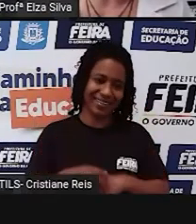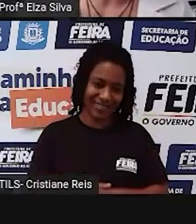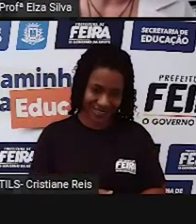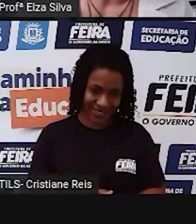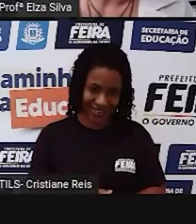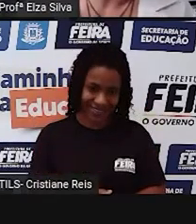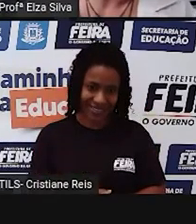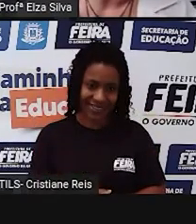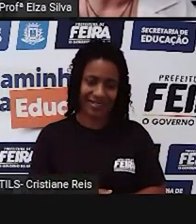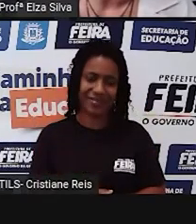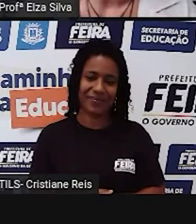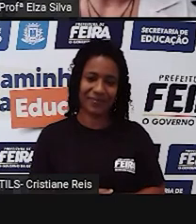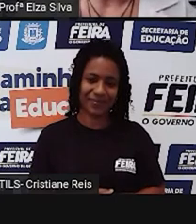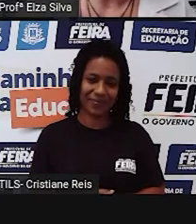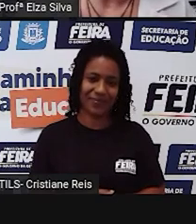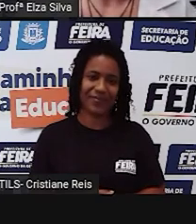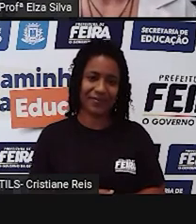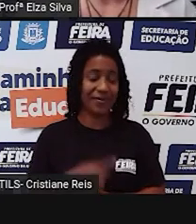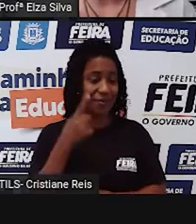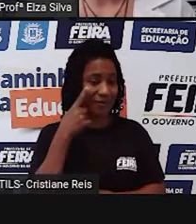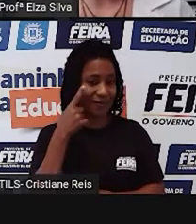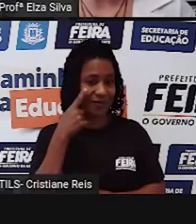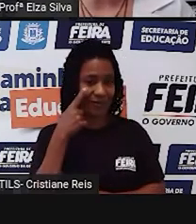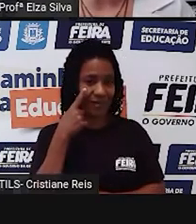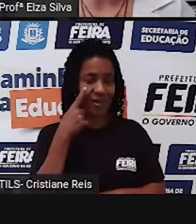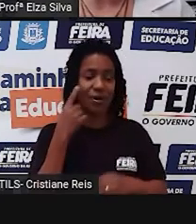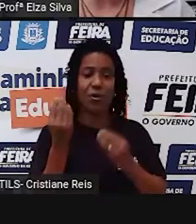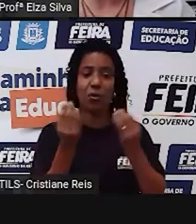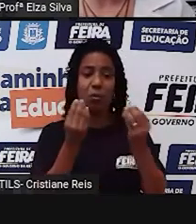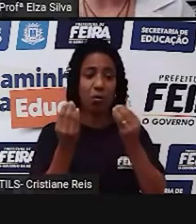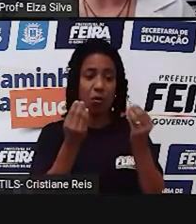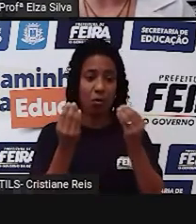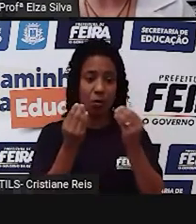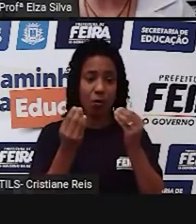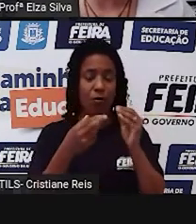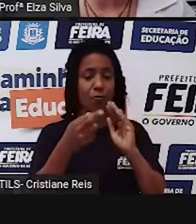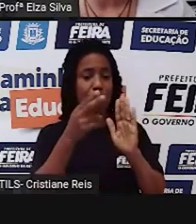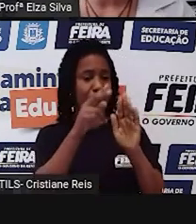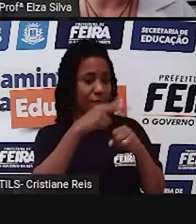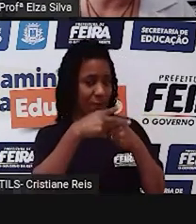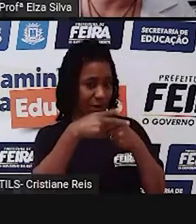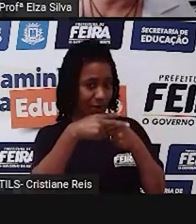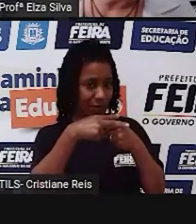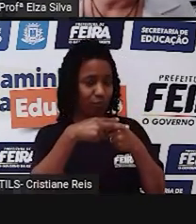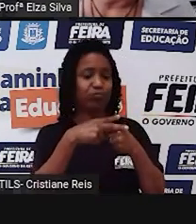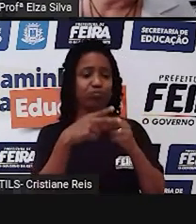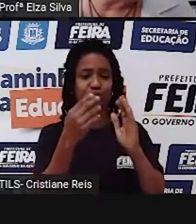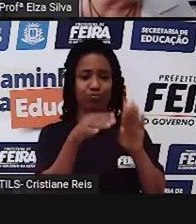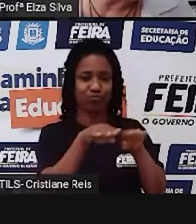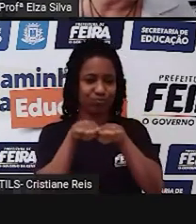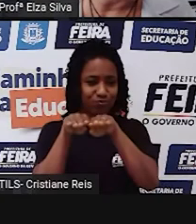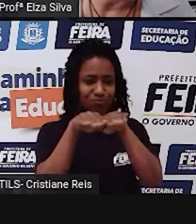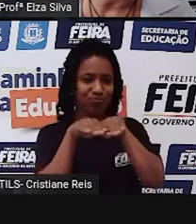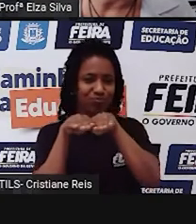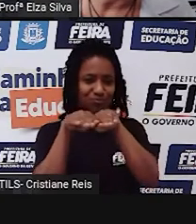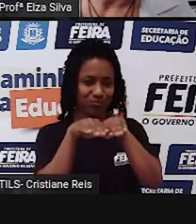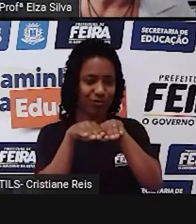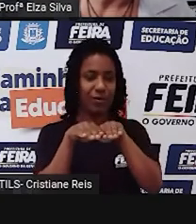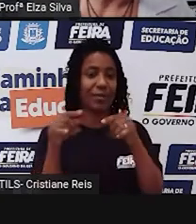regras que orientam a construção do verbo regular no passado. Ok? Let's go!